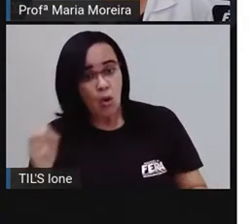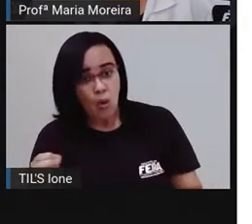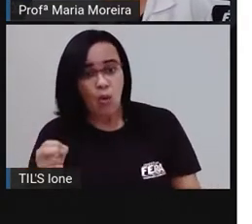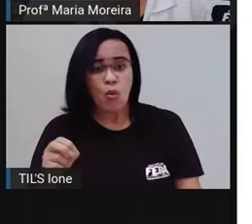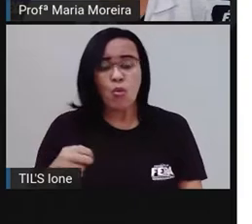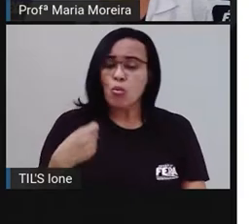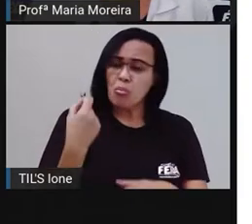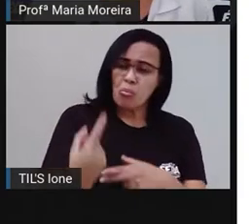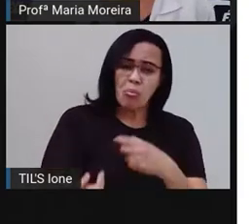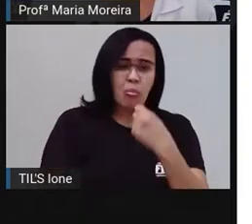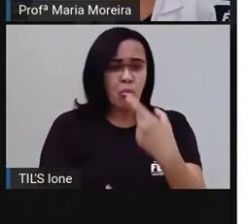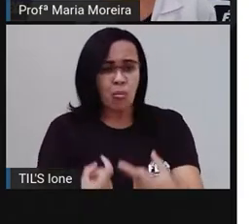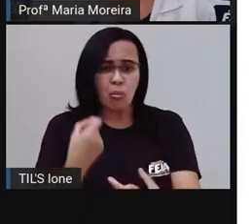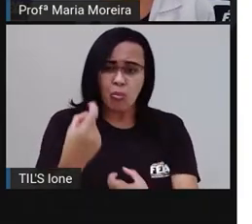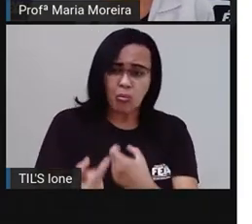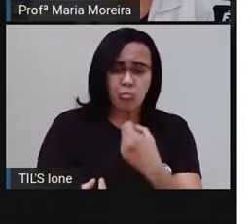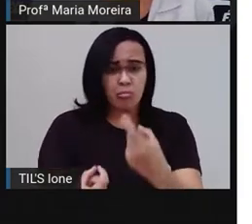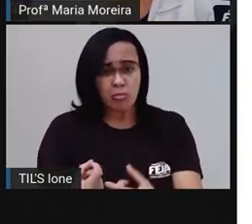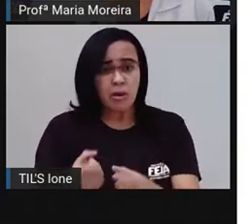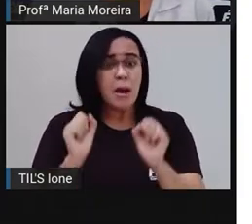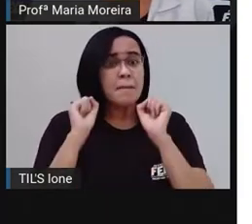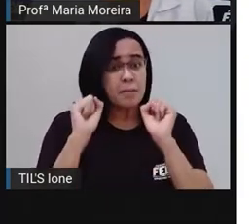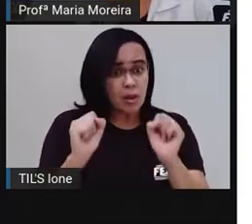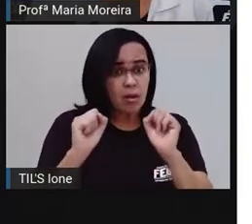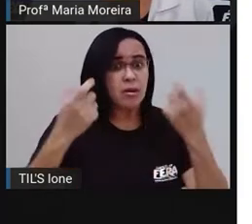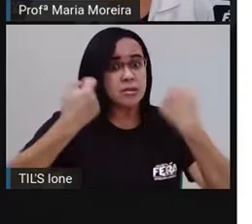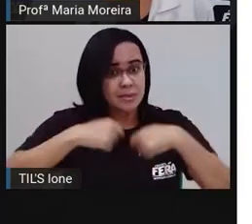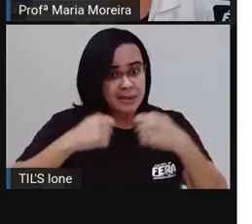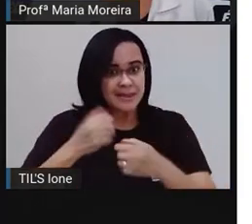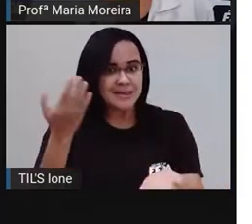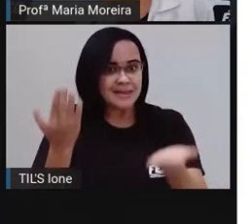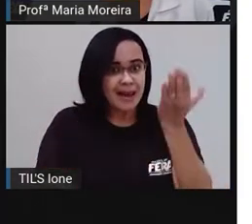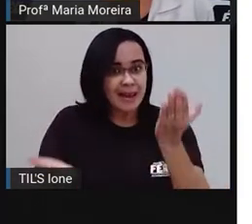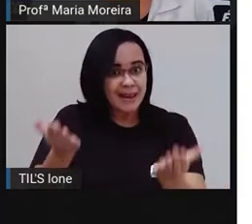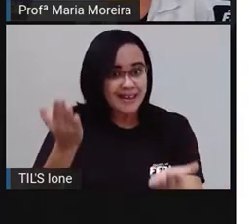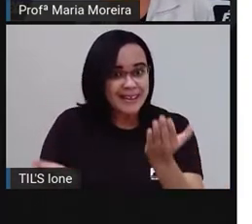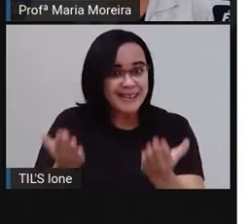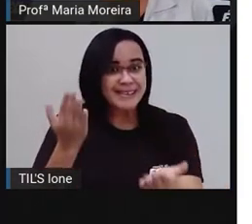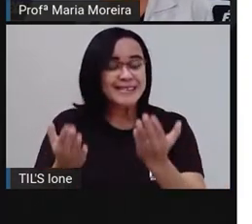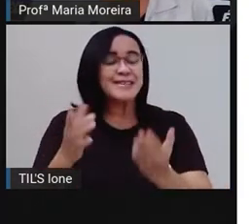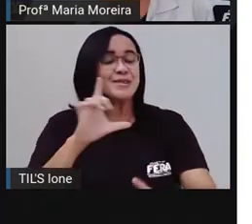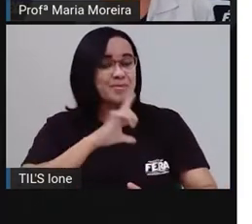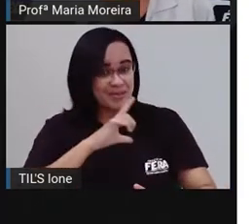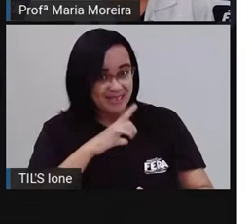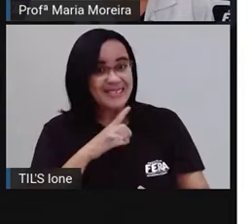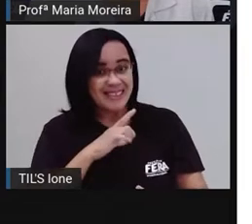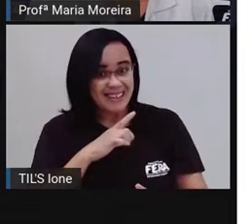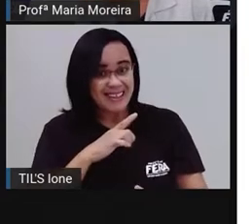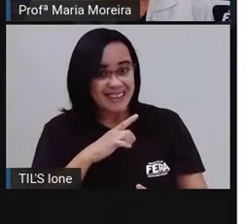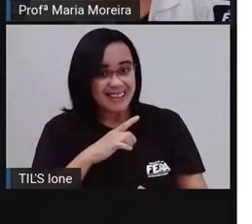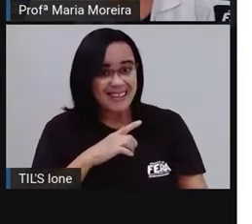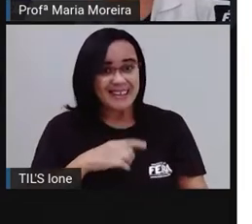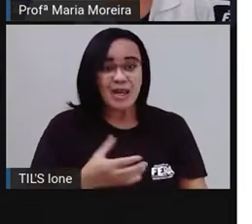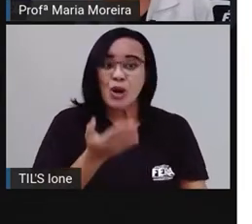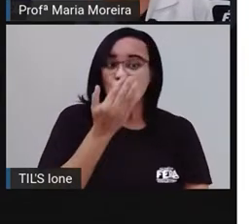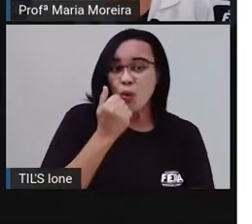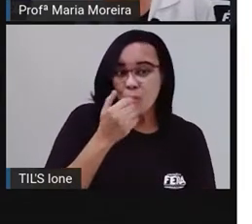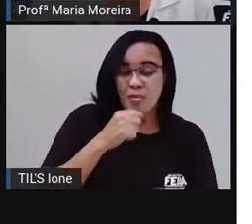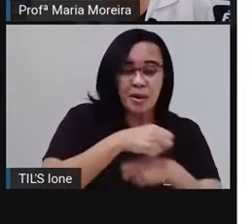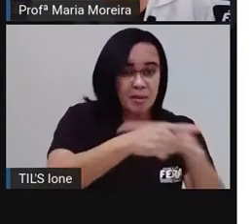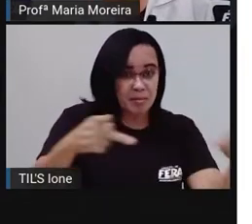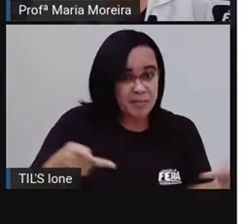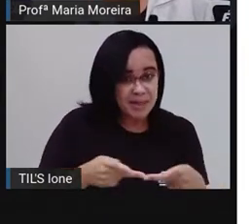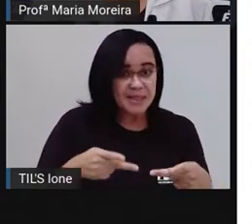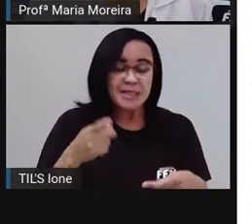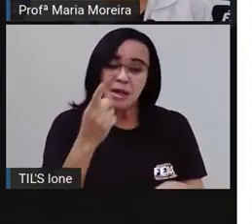garanta sua saúde. Assim, não vai ter problema comer pizza ou biscoito de vez em